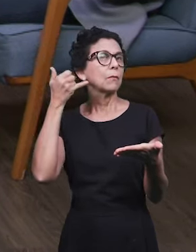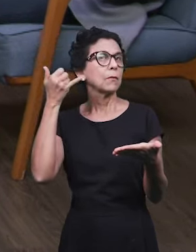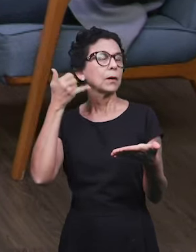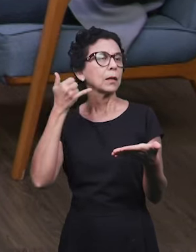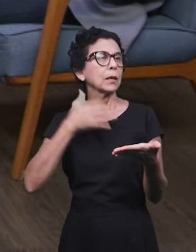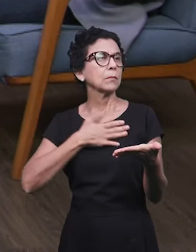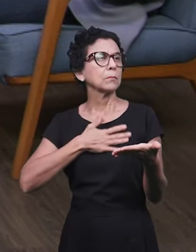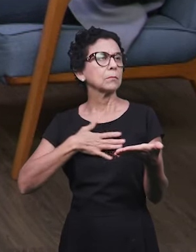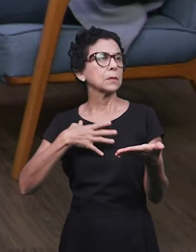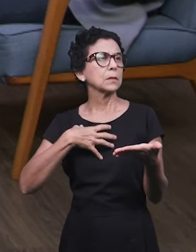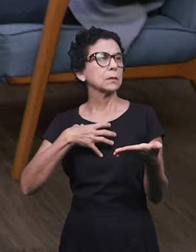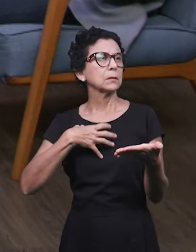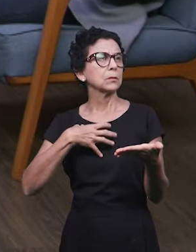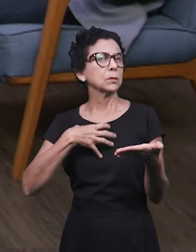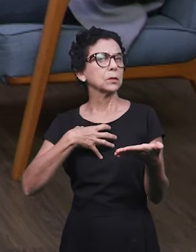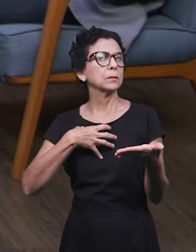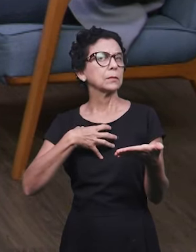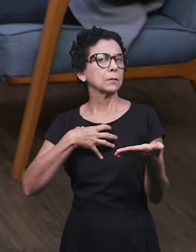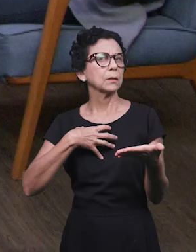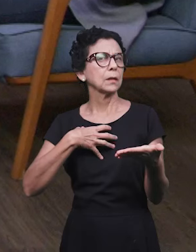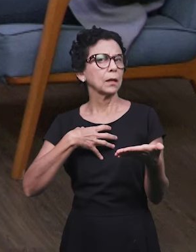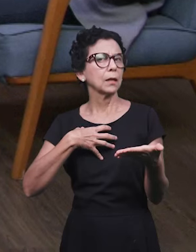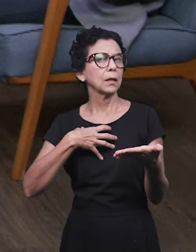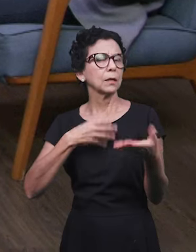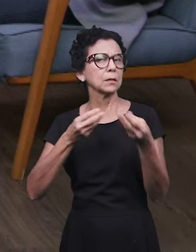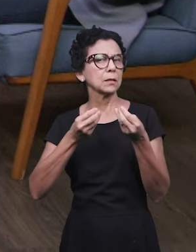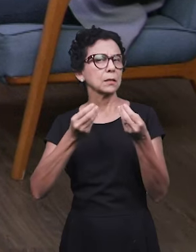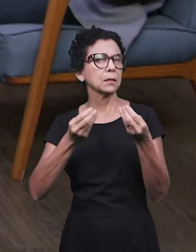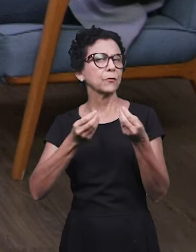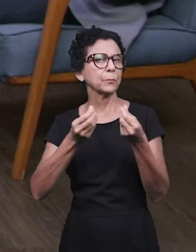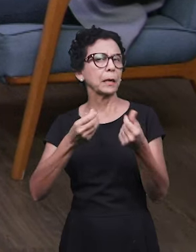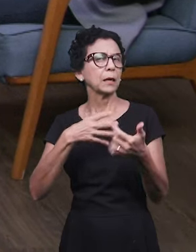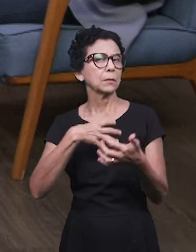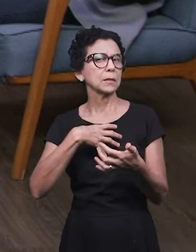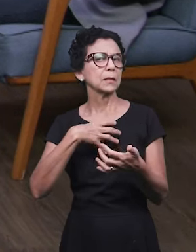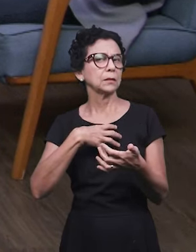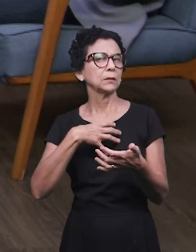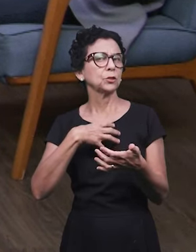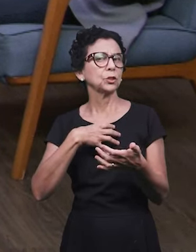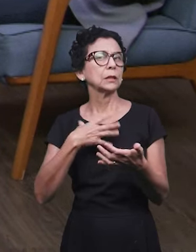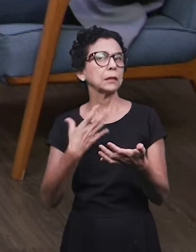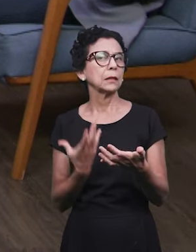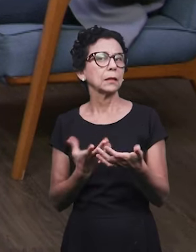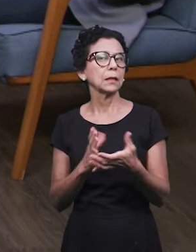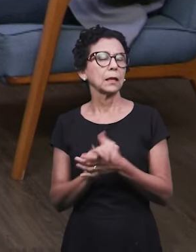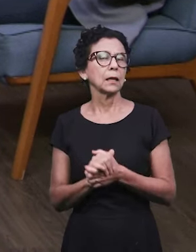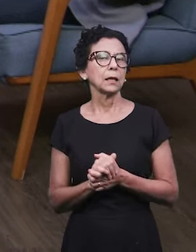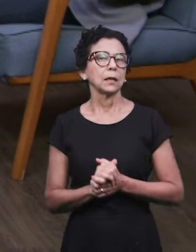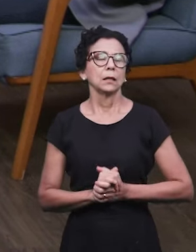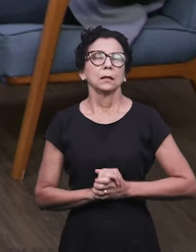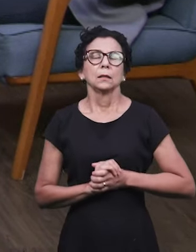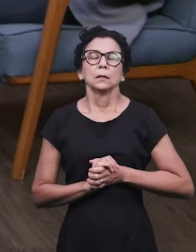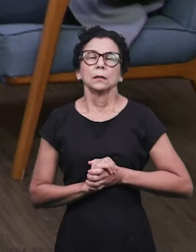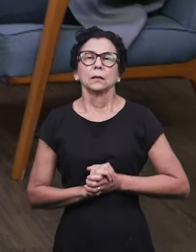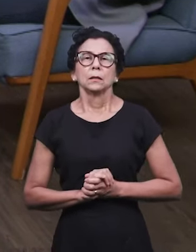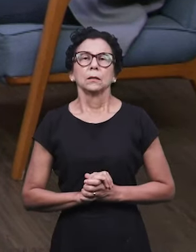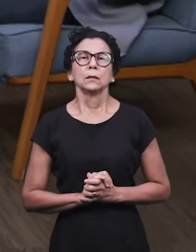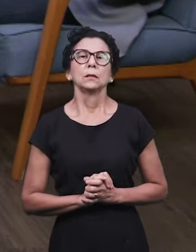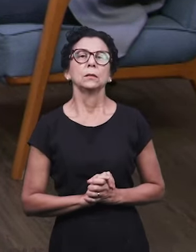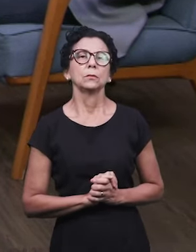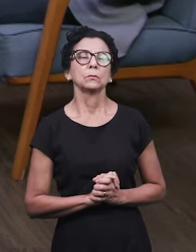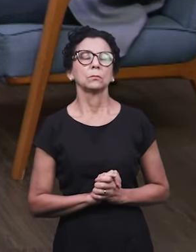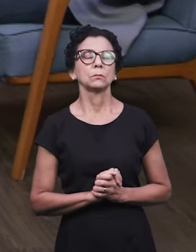Santo. E você tem que viver, colocar aquilo em prática. Guardar não é esconder, simplesmente.